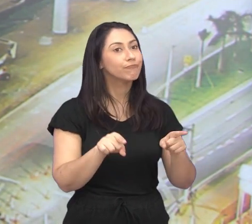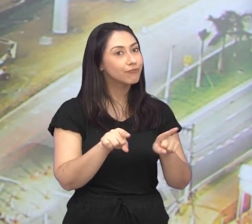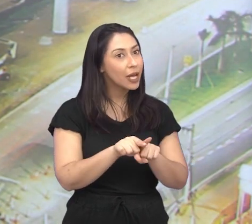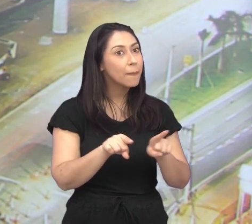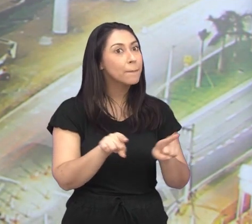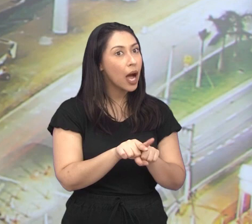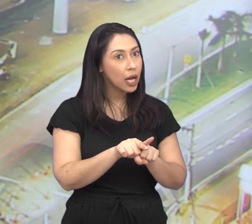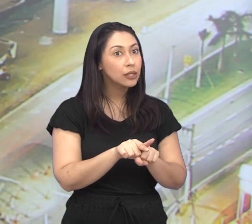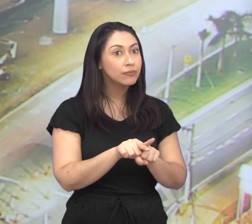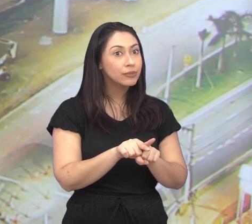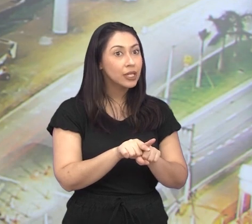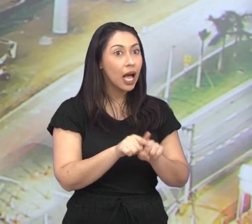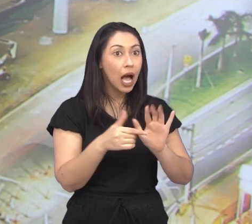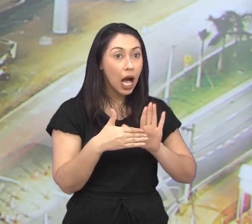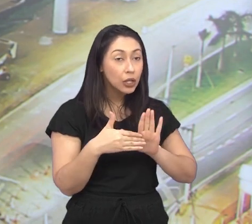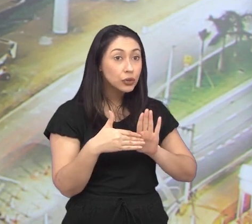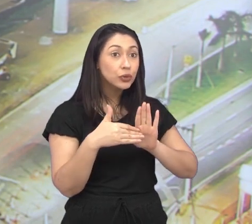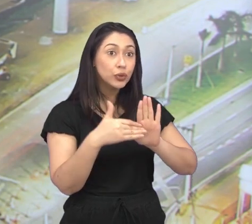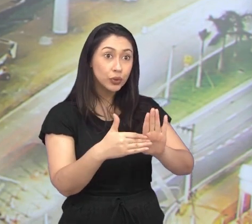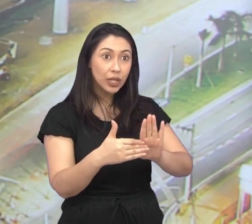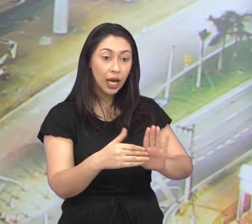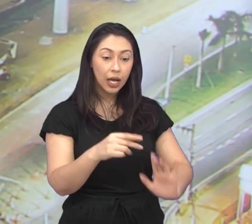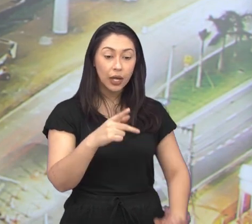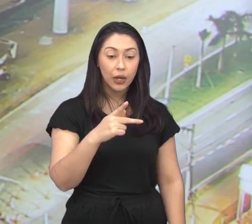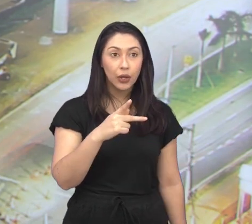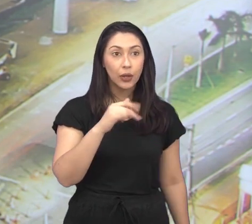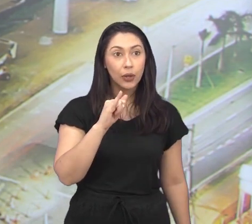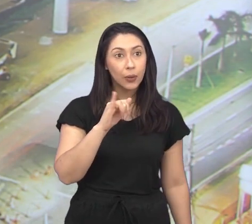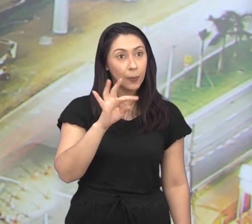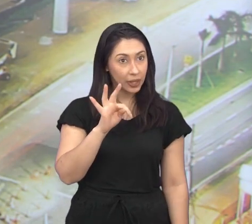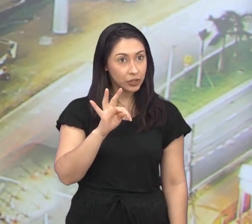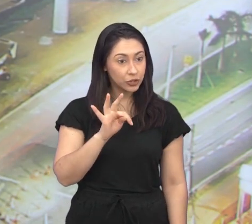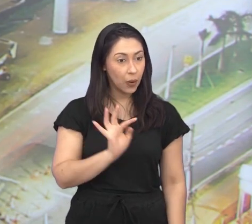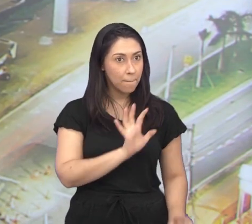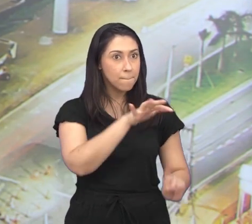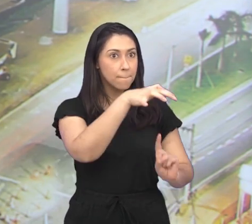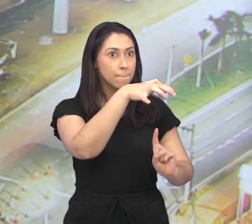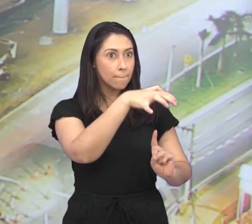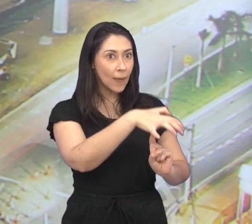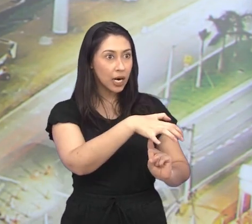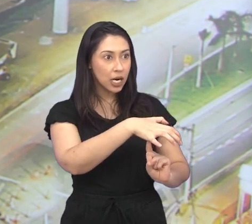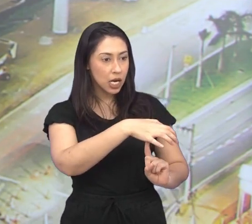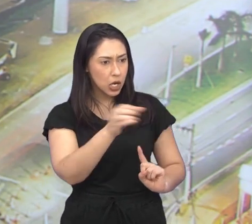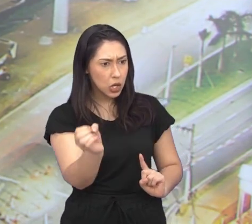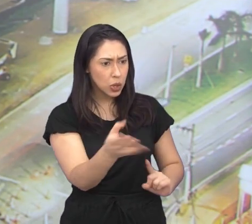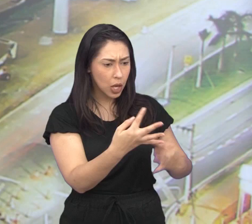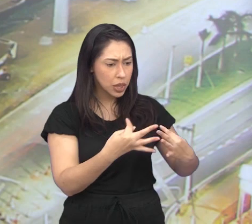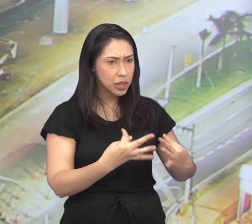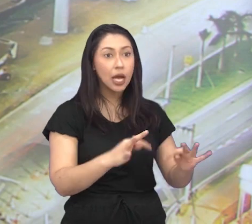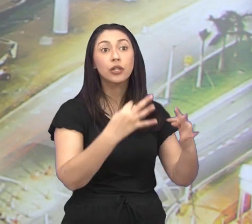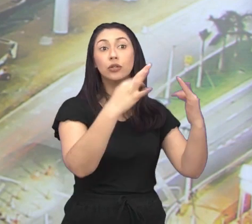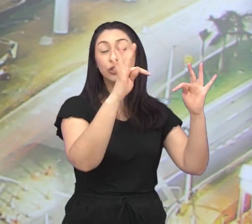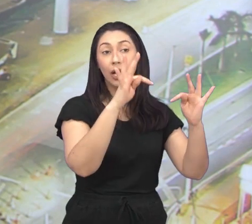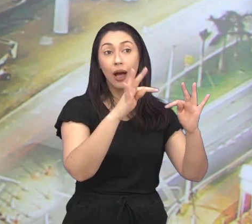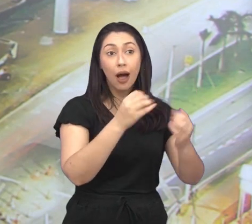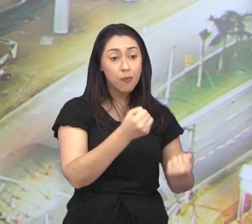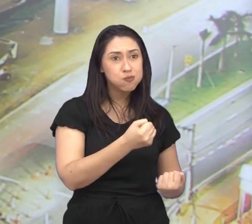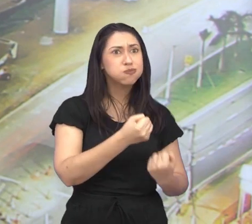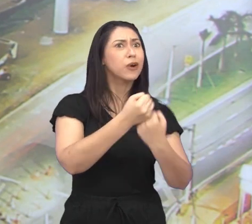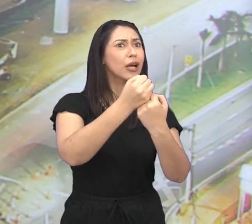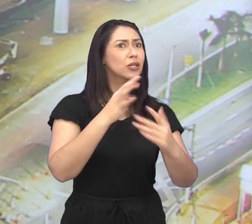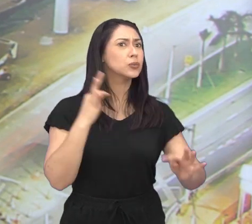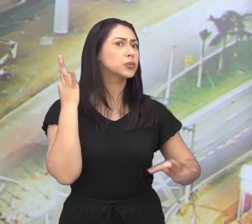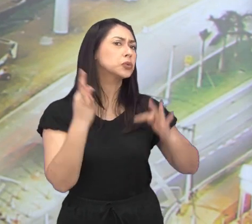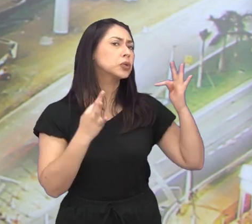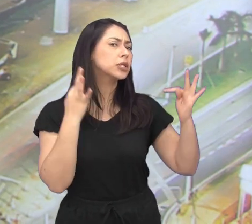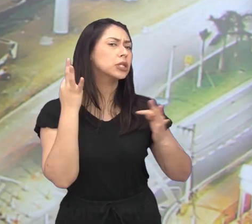também atrai o nosso próprio PIT, o nosso Parque de Inovações Tecnológicas, também fomenta esse tipo